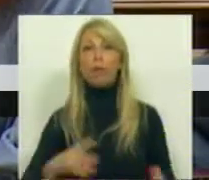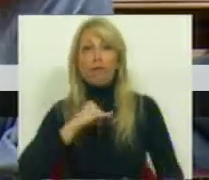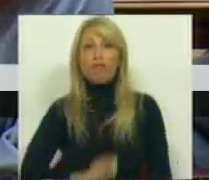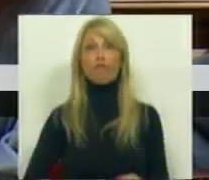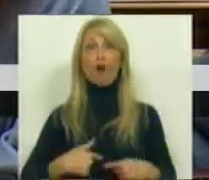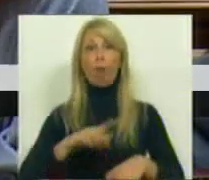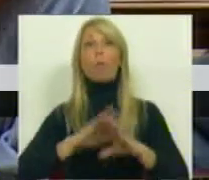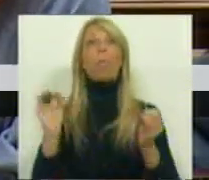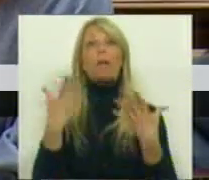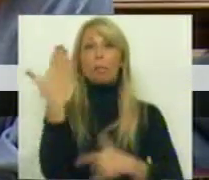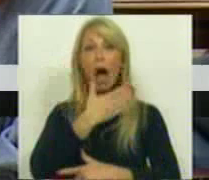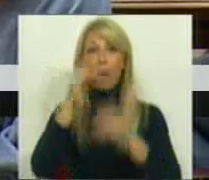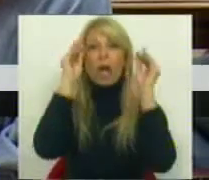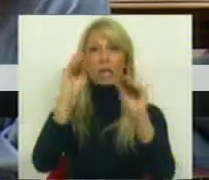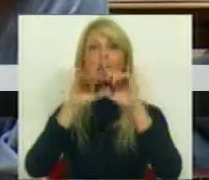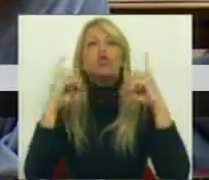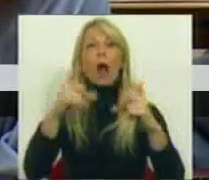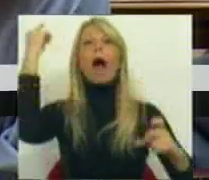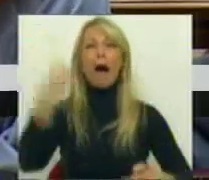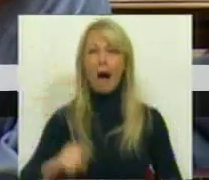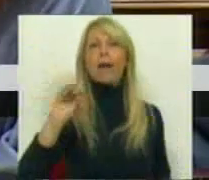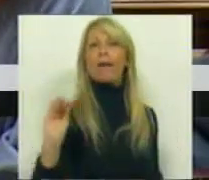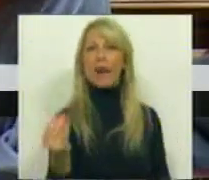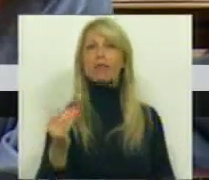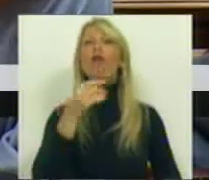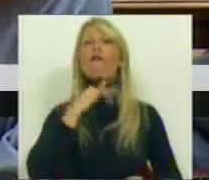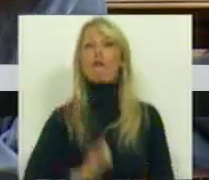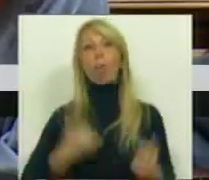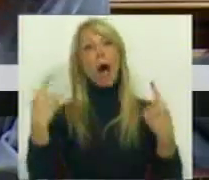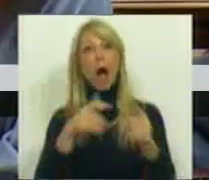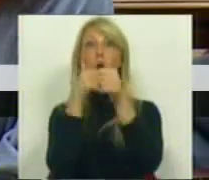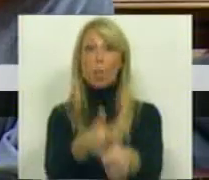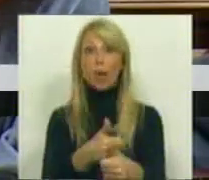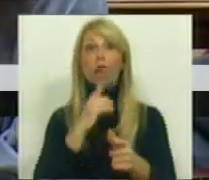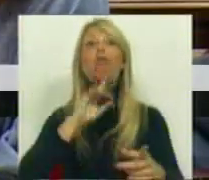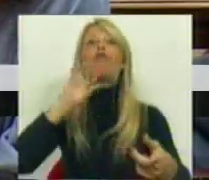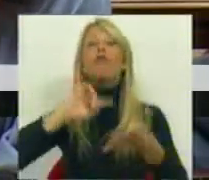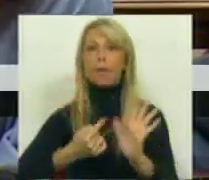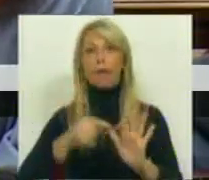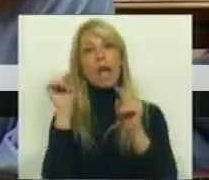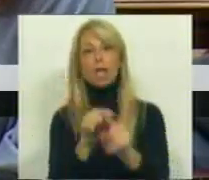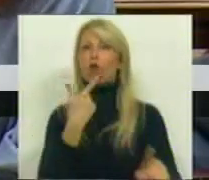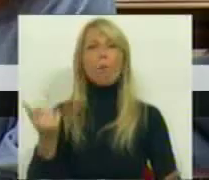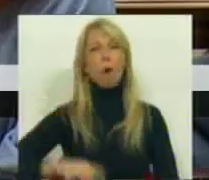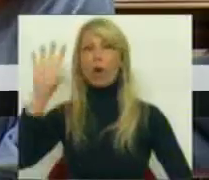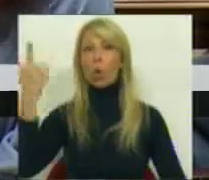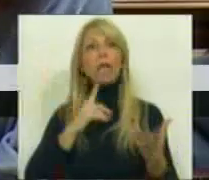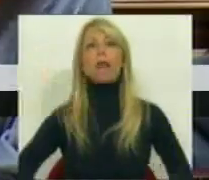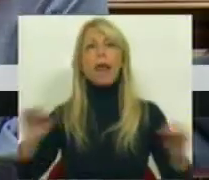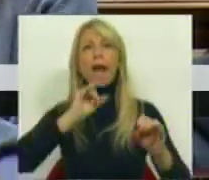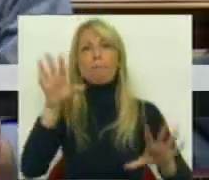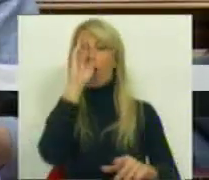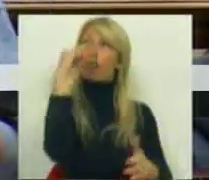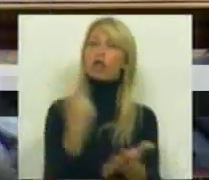ensino secundário. Há crianças com fome. Cumprir o que é fundamental é isto, é que não pode acontecer. Ninguém mais pode desmaiar de fome no